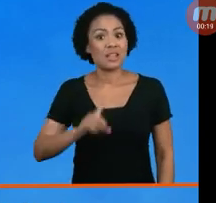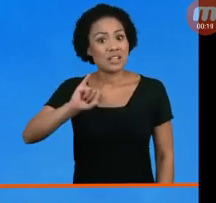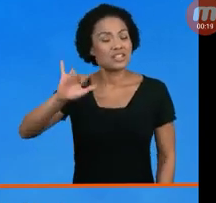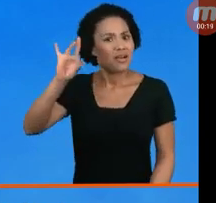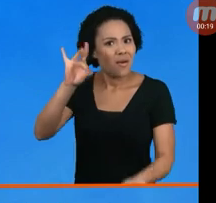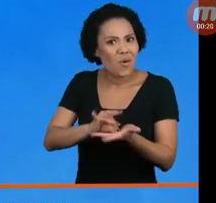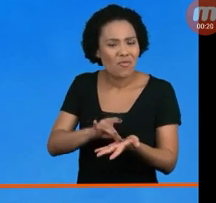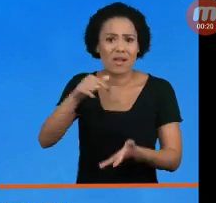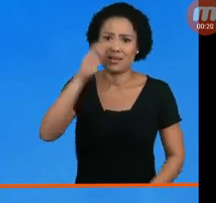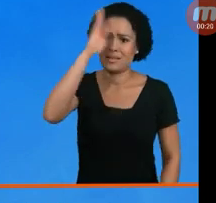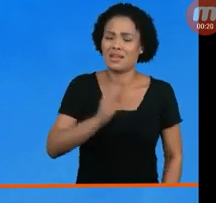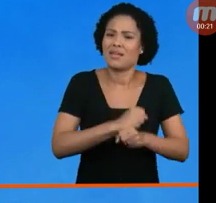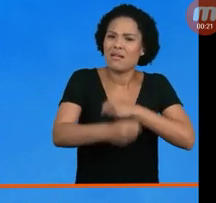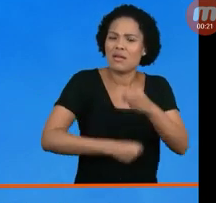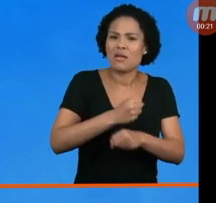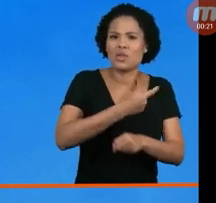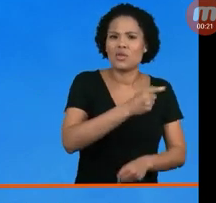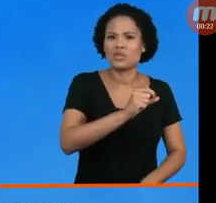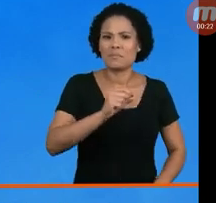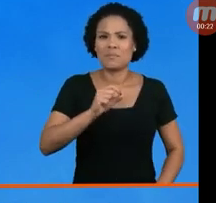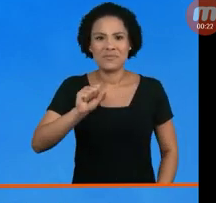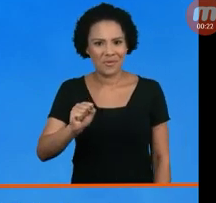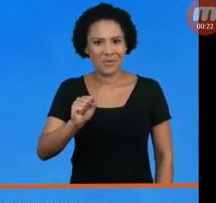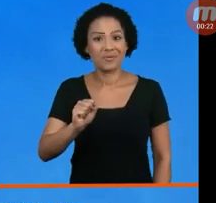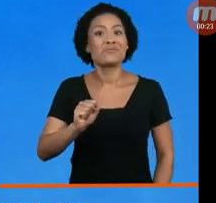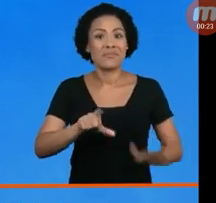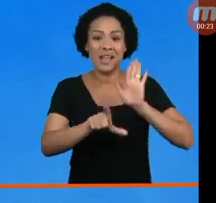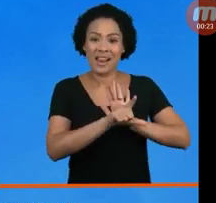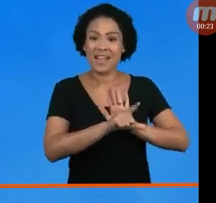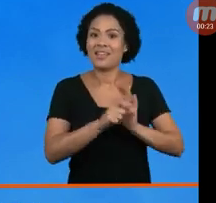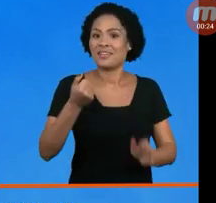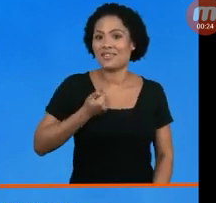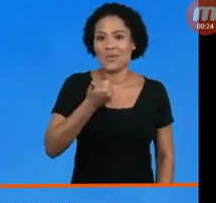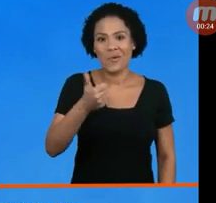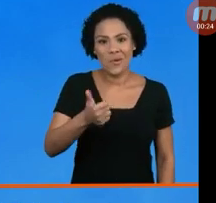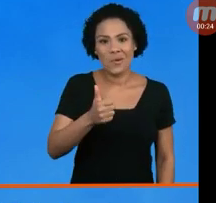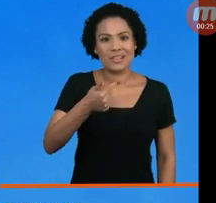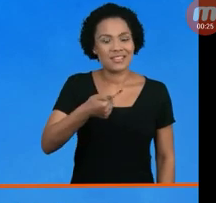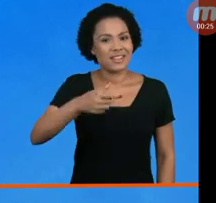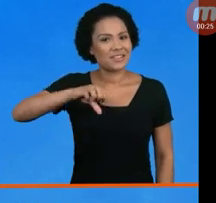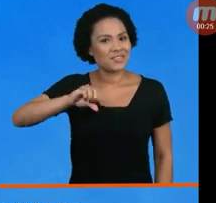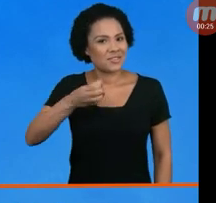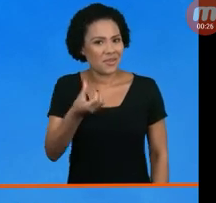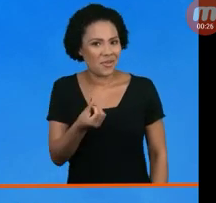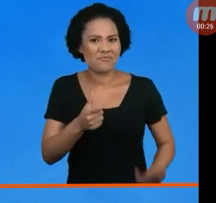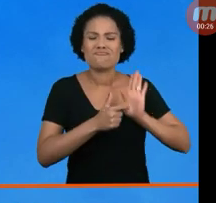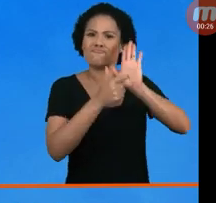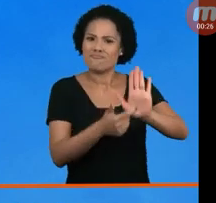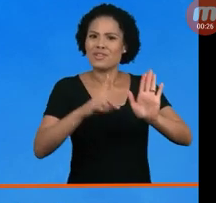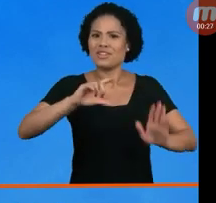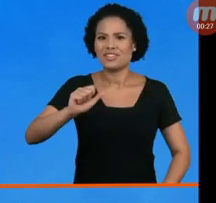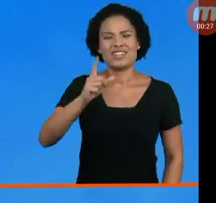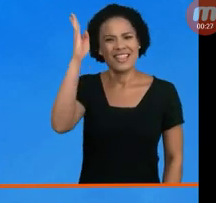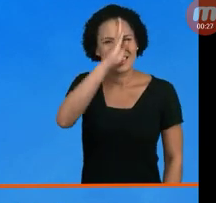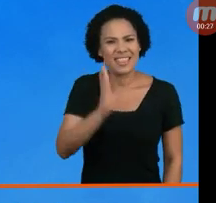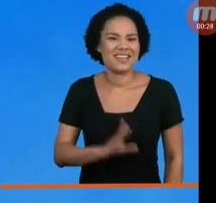data é oficial no calendário do país desde 2008, quando foi aprovada a Lei nº 11.796, que institui